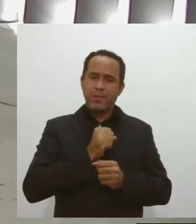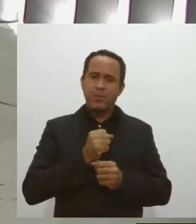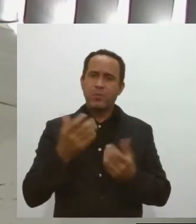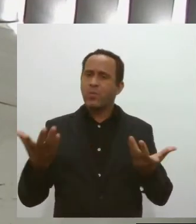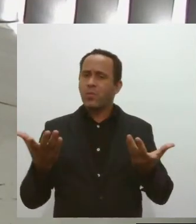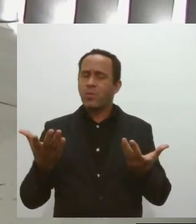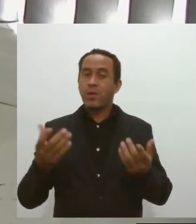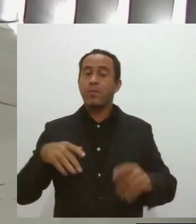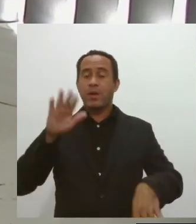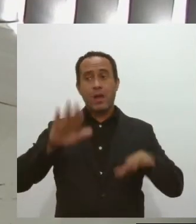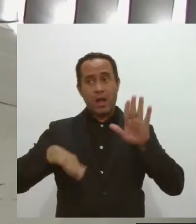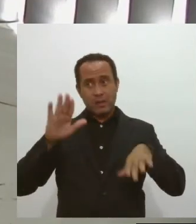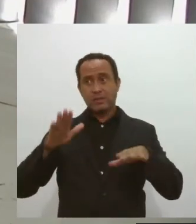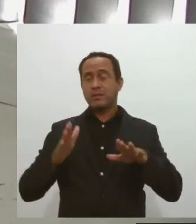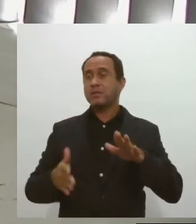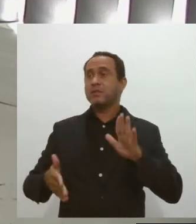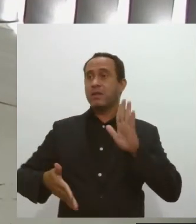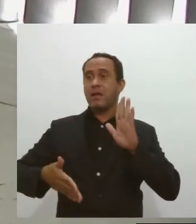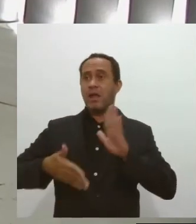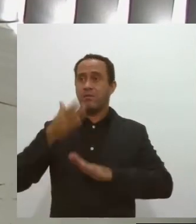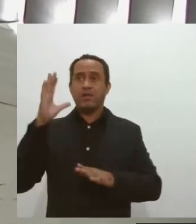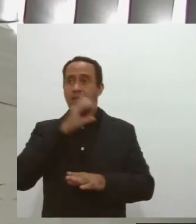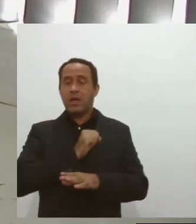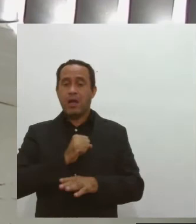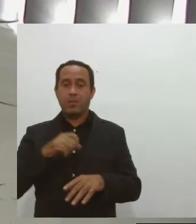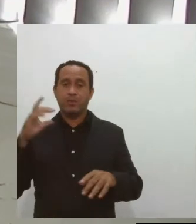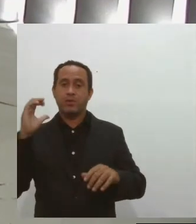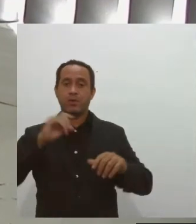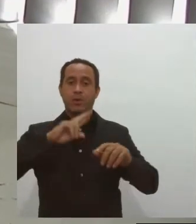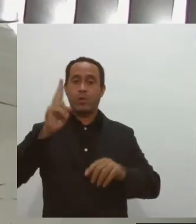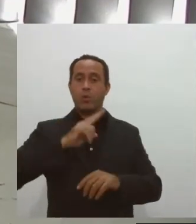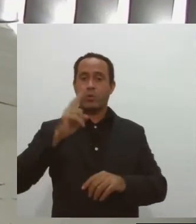Porque, às vezes, as viagens acontecem assim, rapidamente, né?